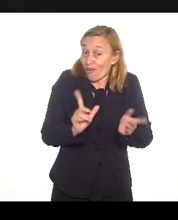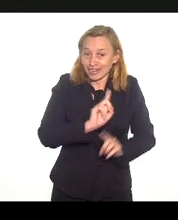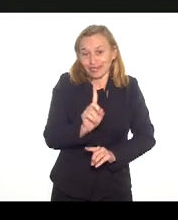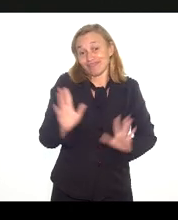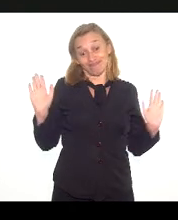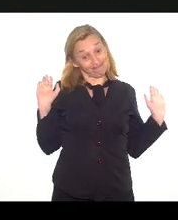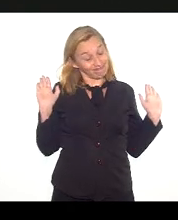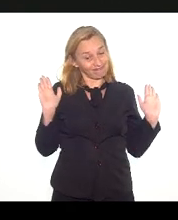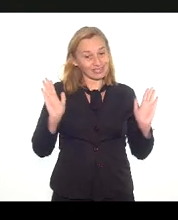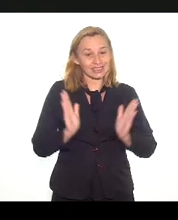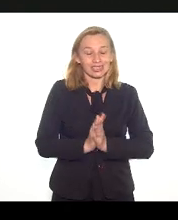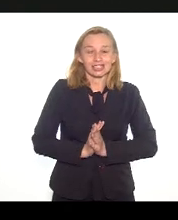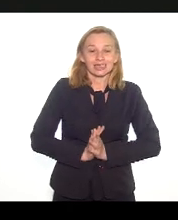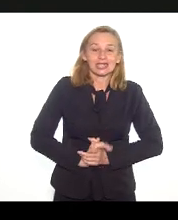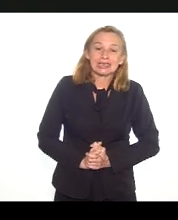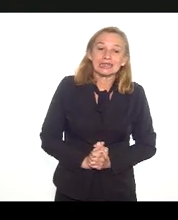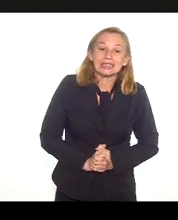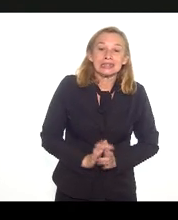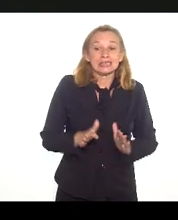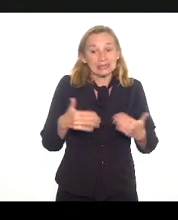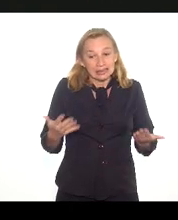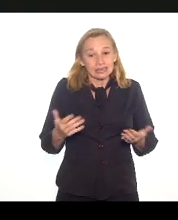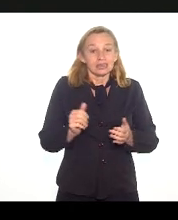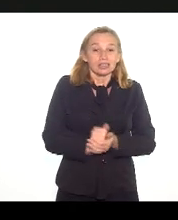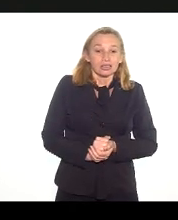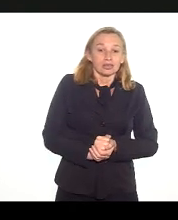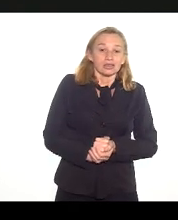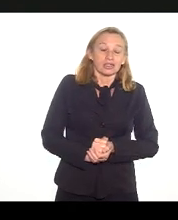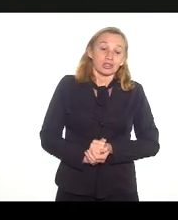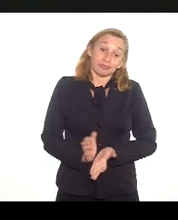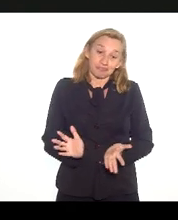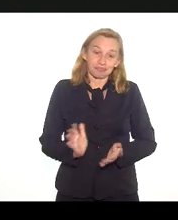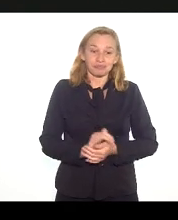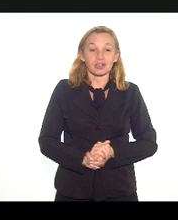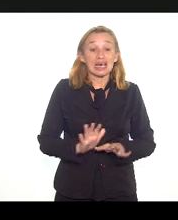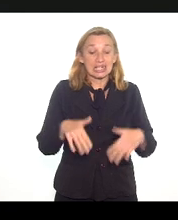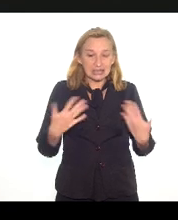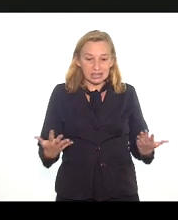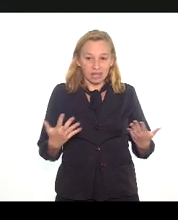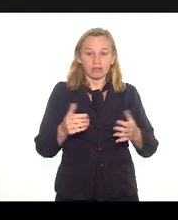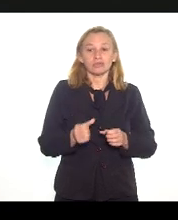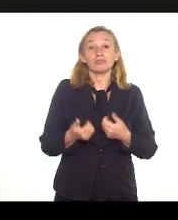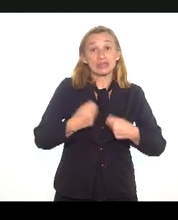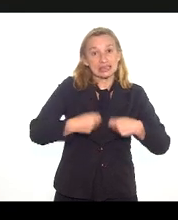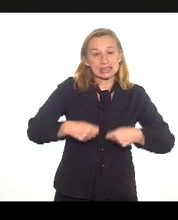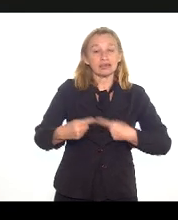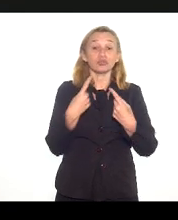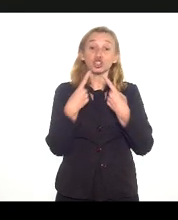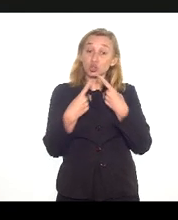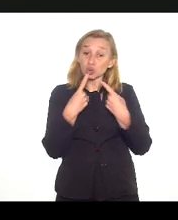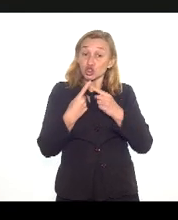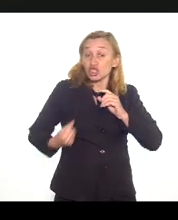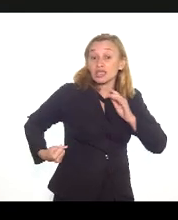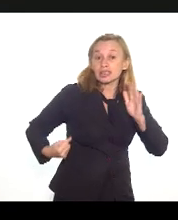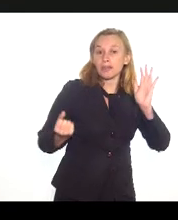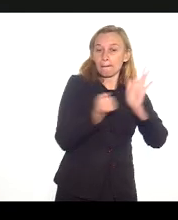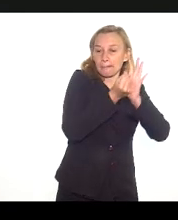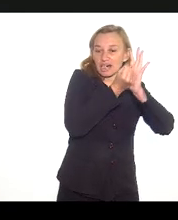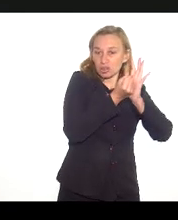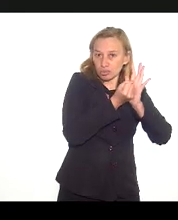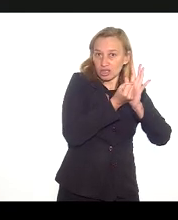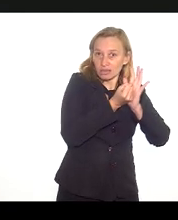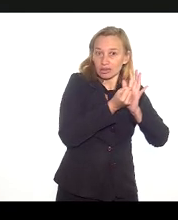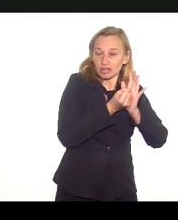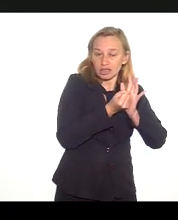rico, principalmente, mas não é mais, ainda é tratado como um estado rico. Então, temos que rediscutir esse pacto federativo,